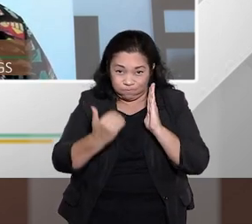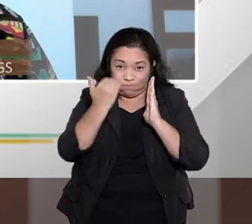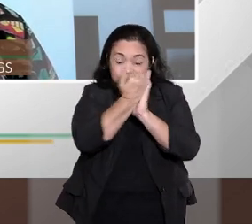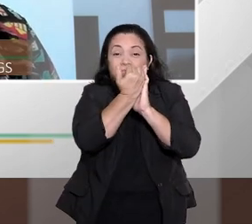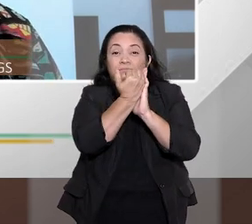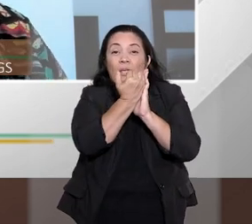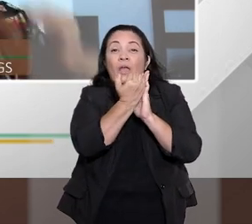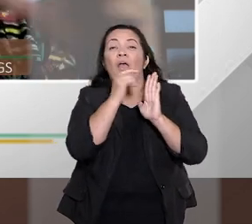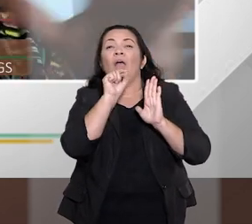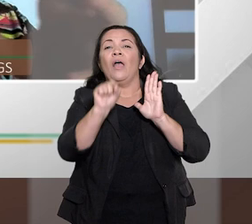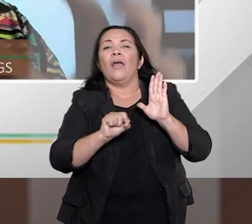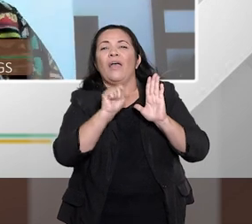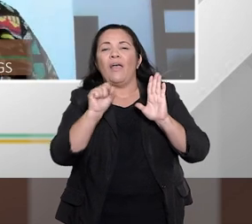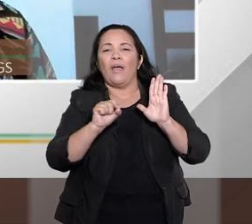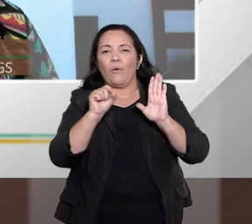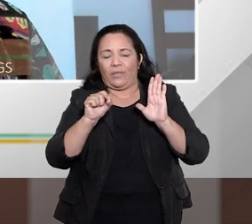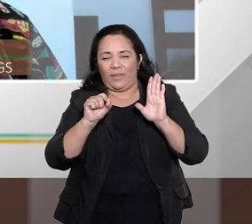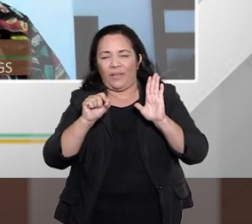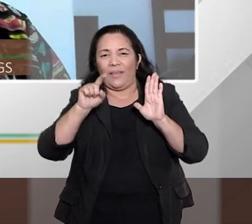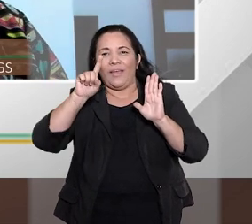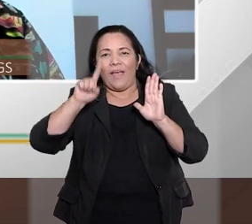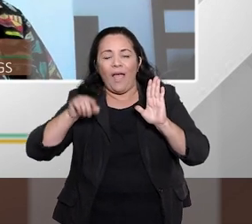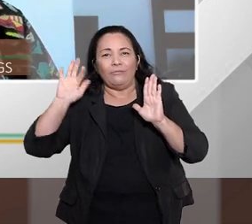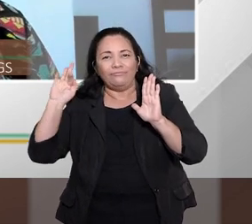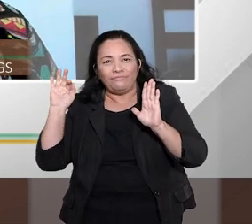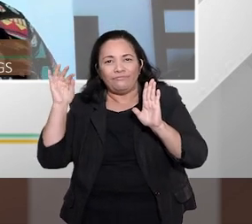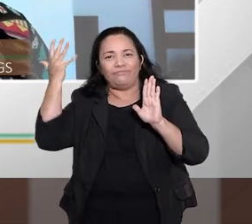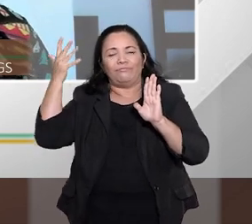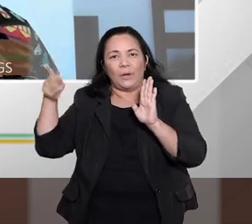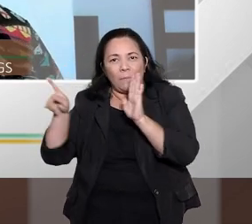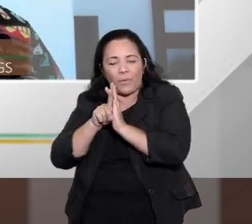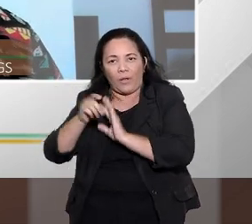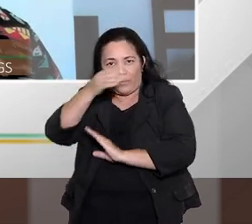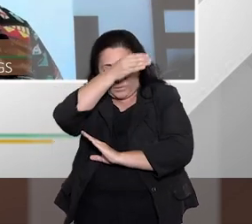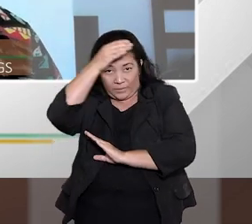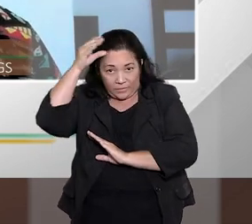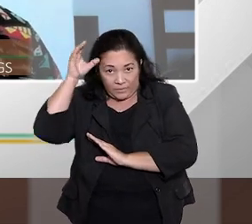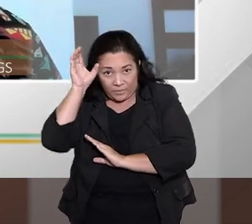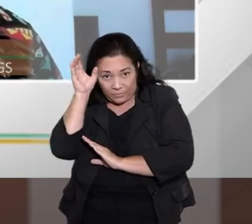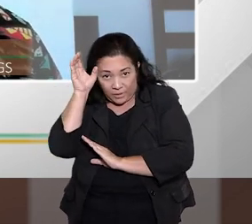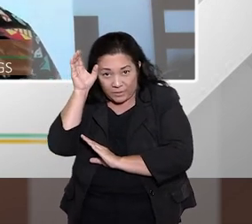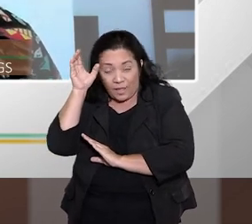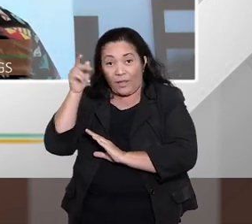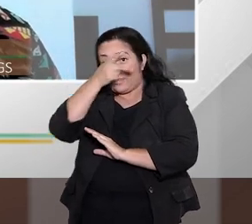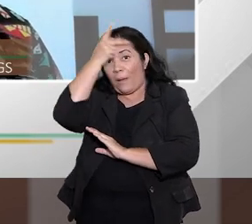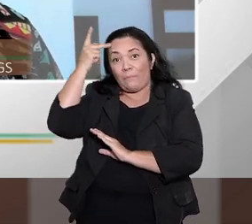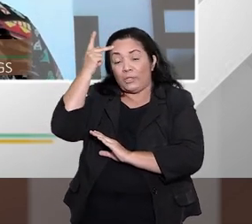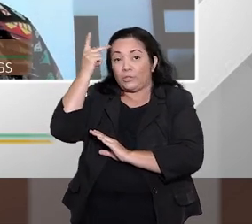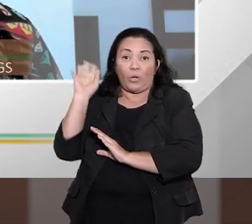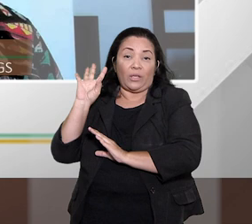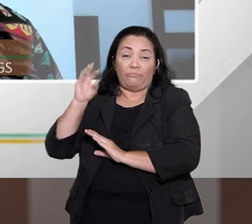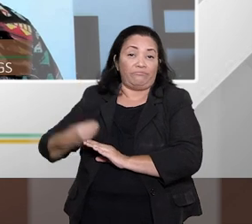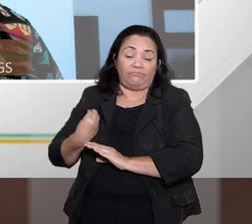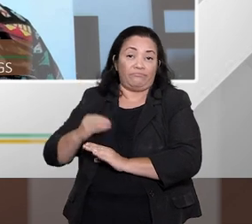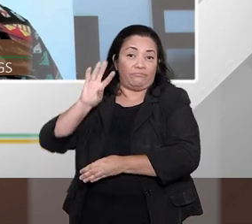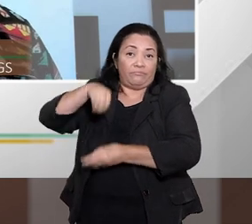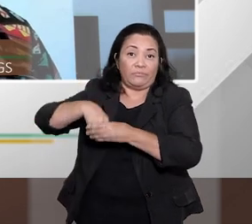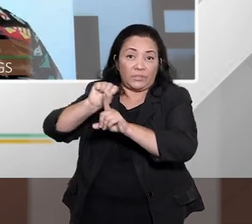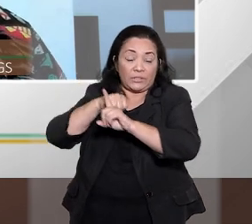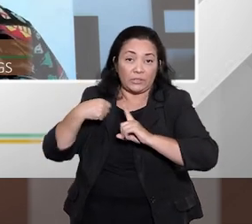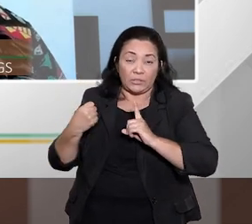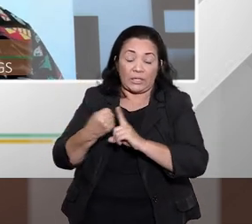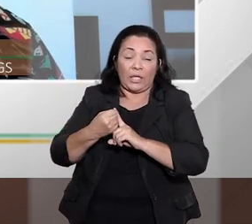manifesta, global, do consumidor, pessoa natural e de boa fé, fazer